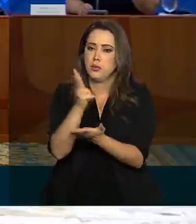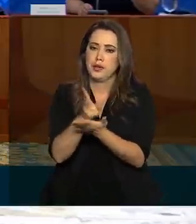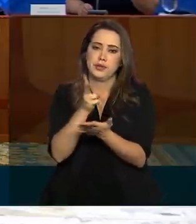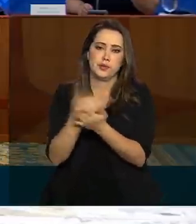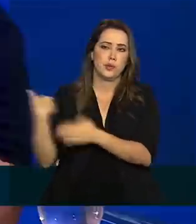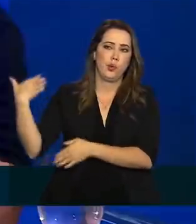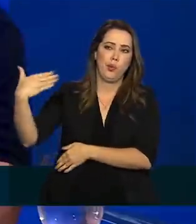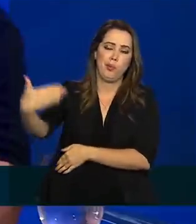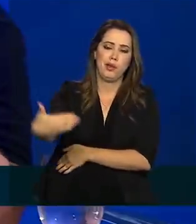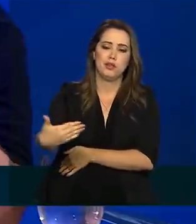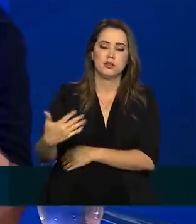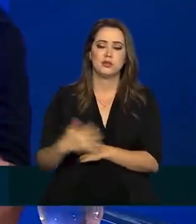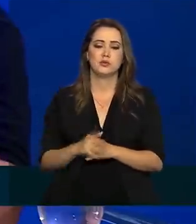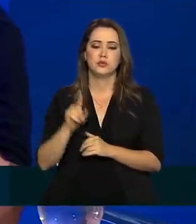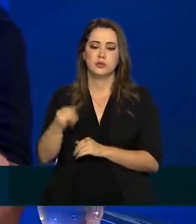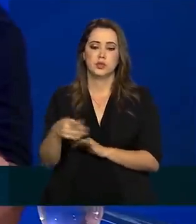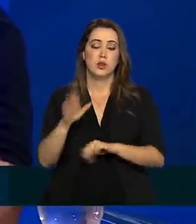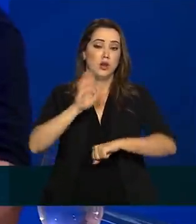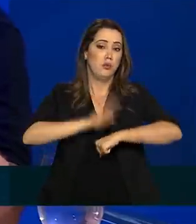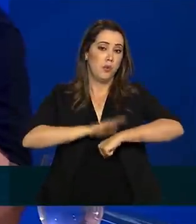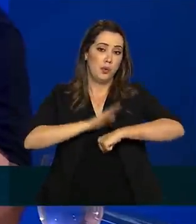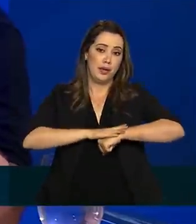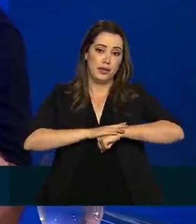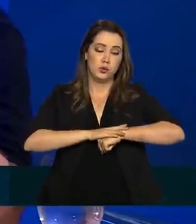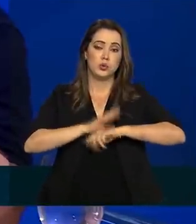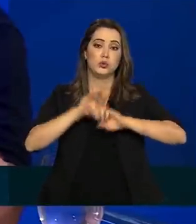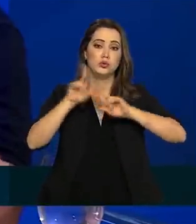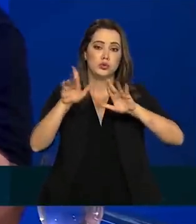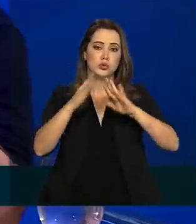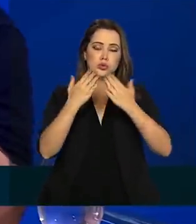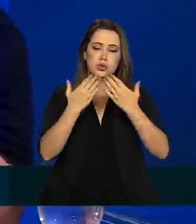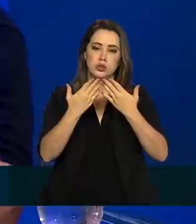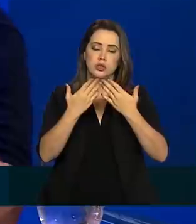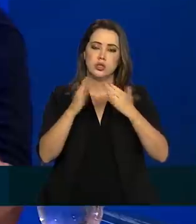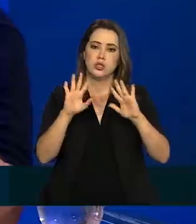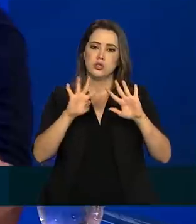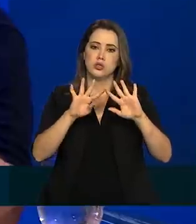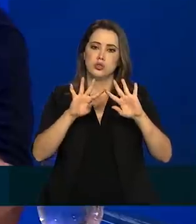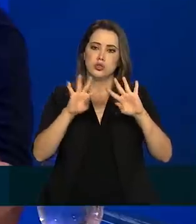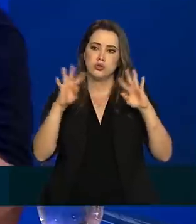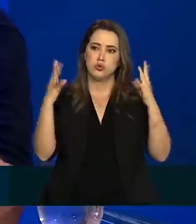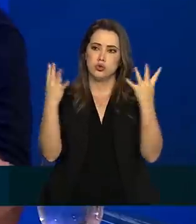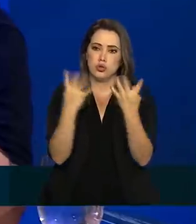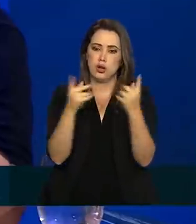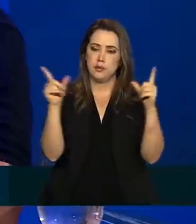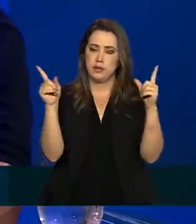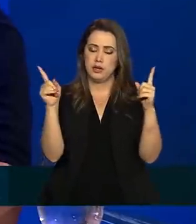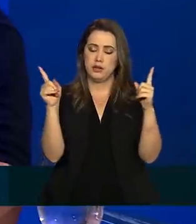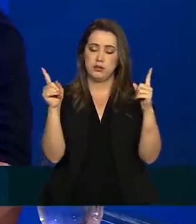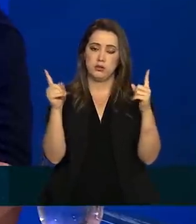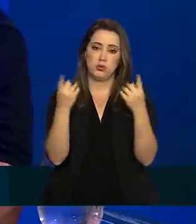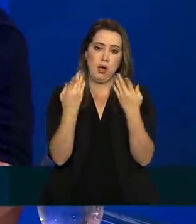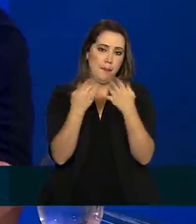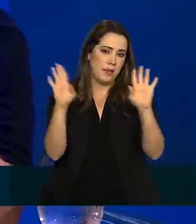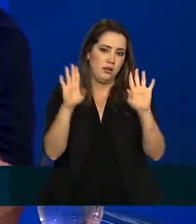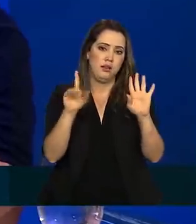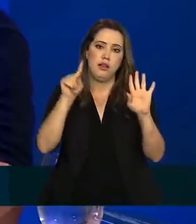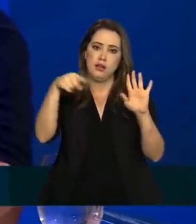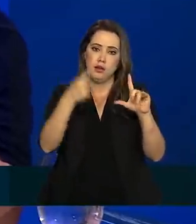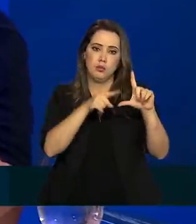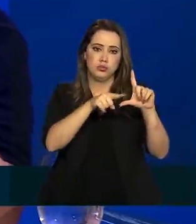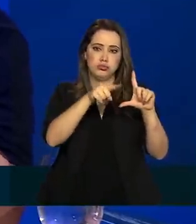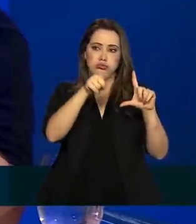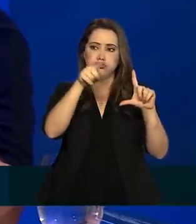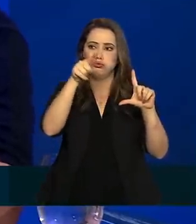mesma desde o começo do processo. O momento de flexibilizar medidas de isolamento é quando a curva está na descendente. Nós temos